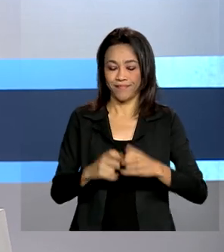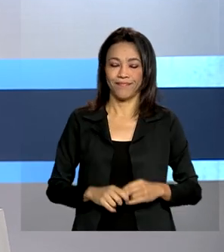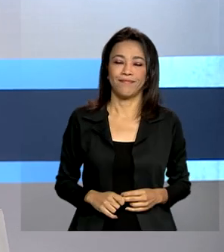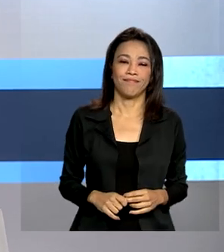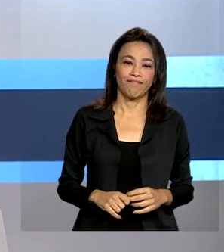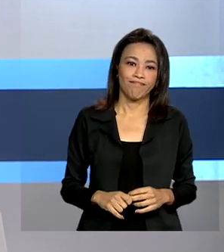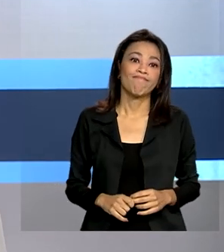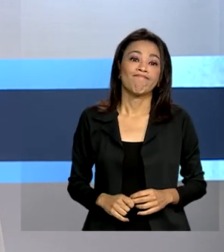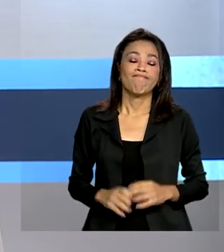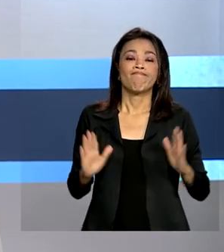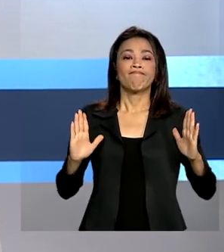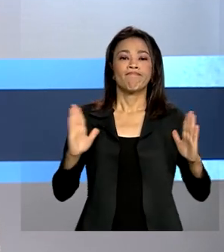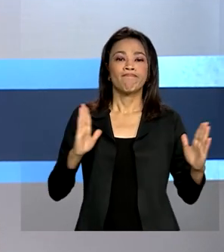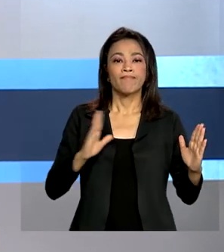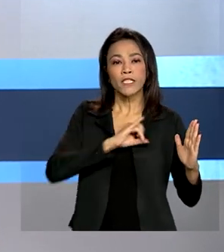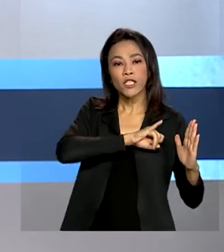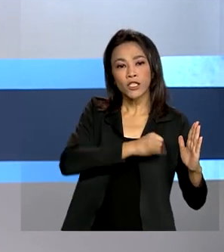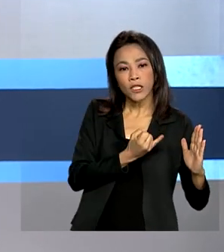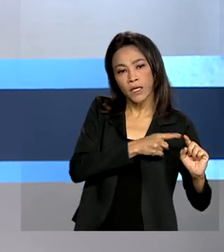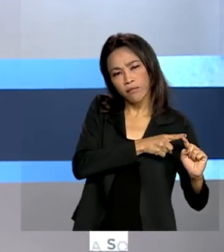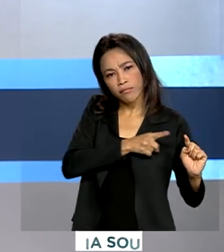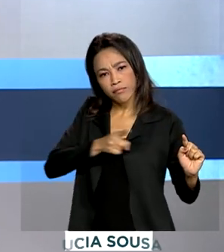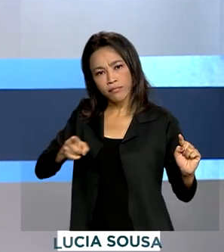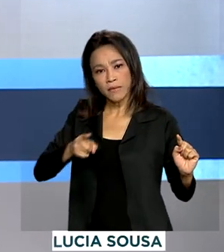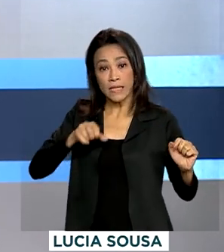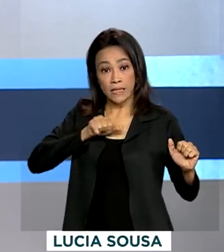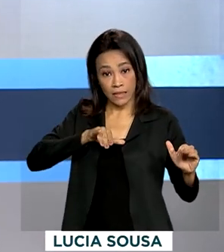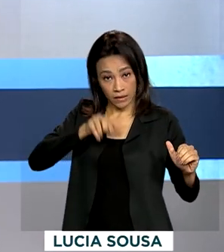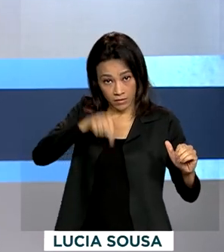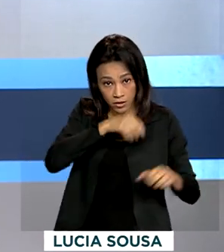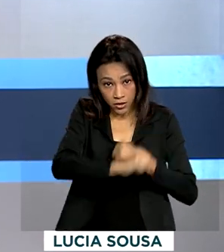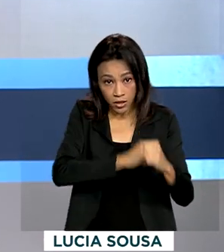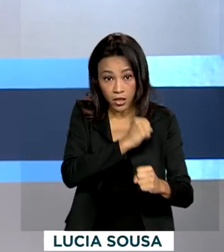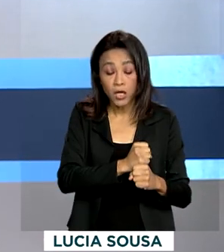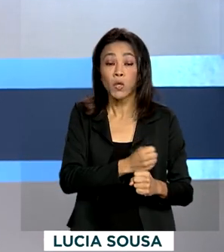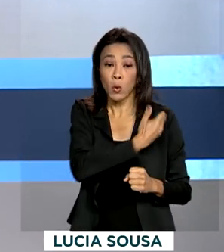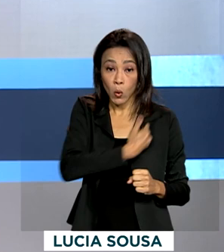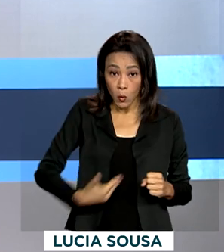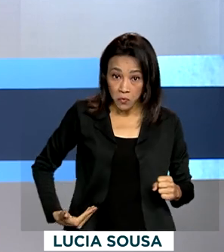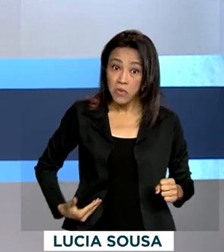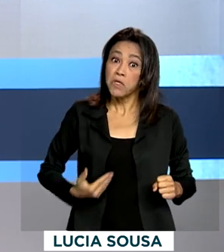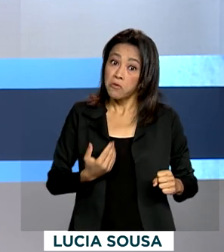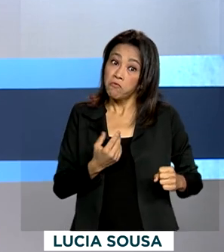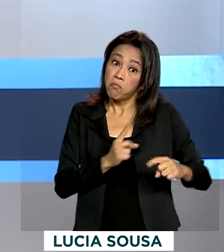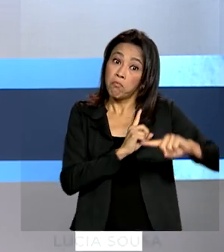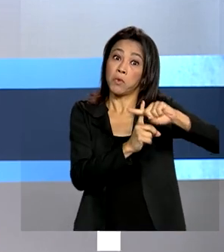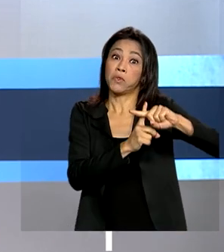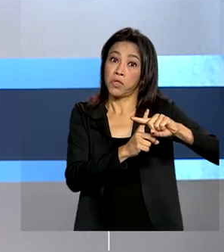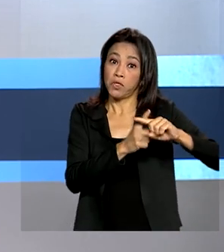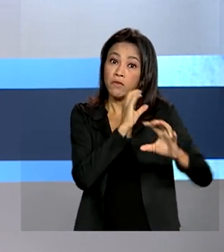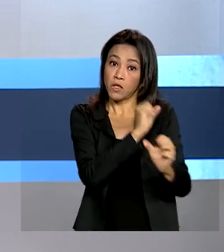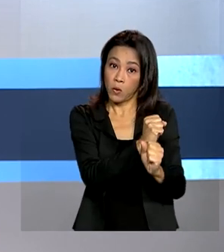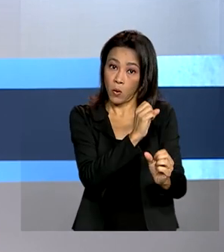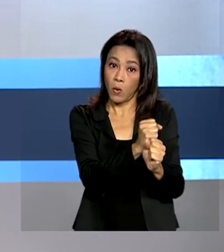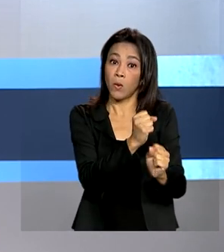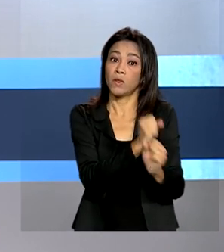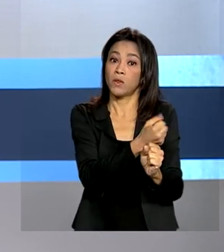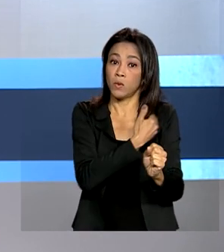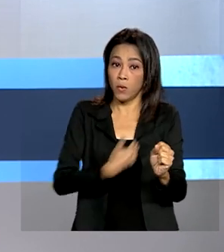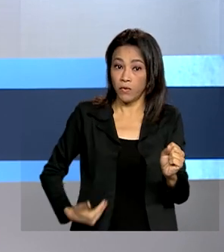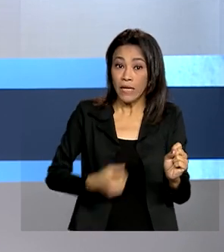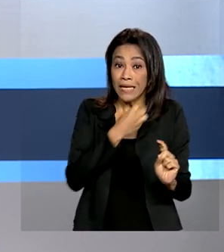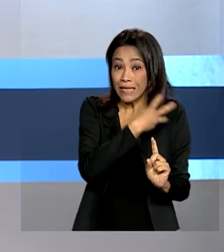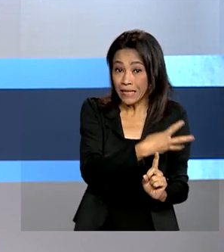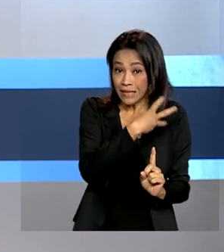E olha, entre janeiro e setembro deste ano, o governo registrou saldo positivo nas contas públicas de 33